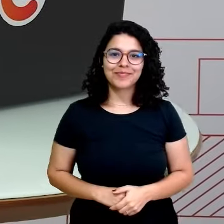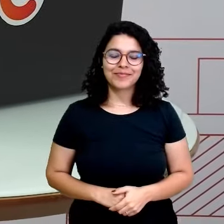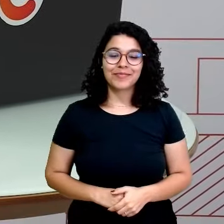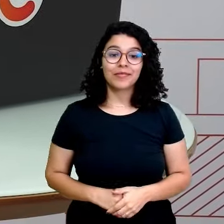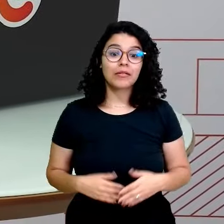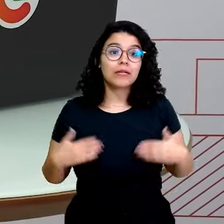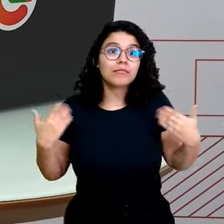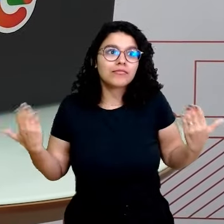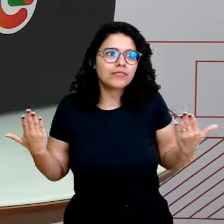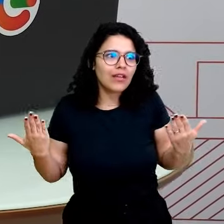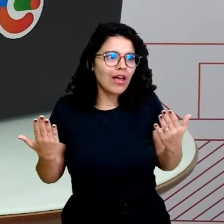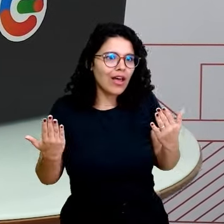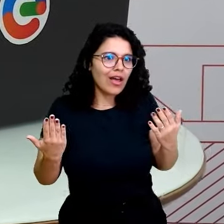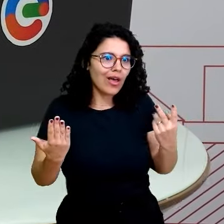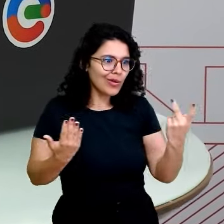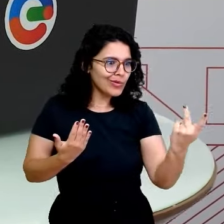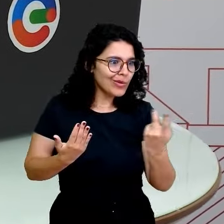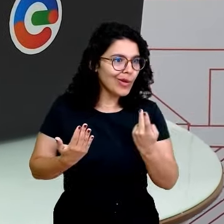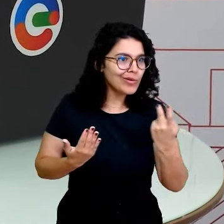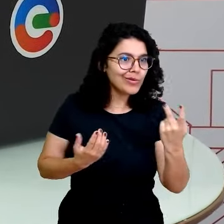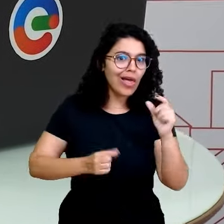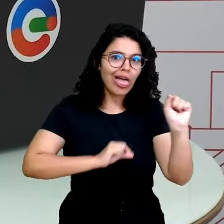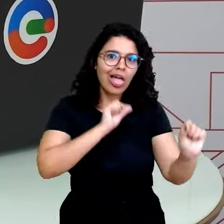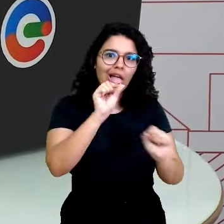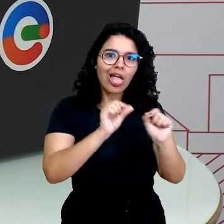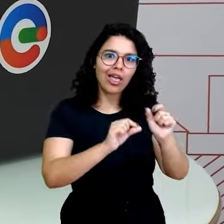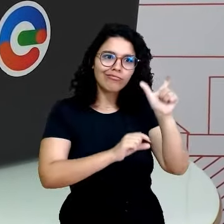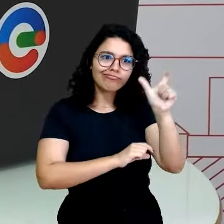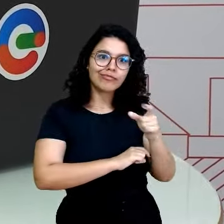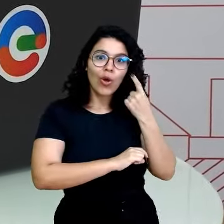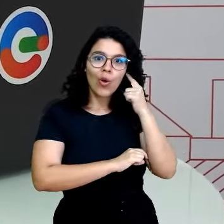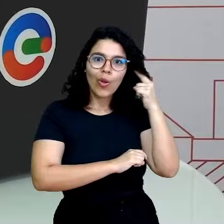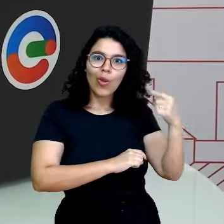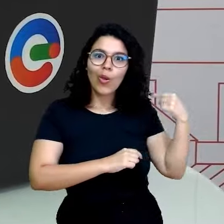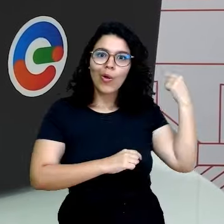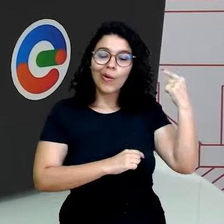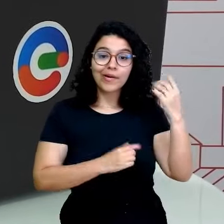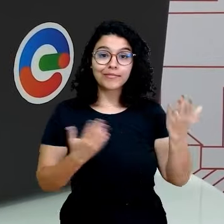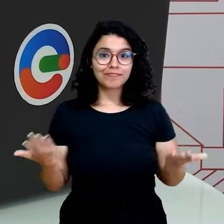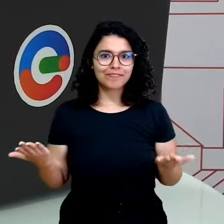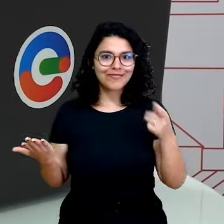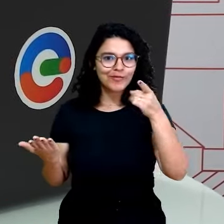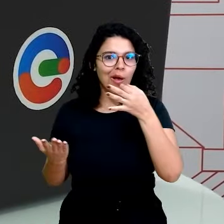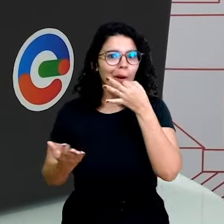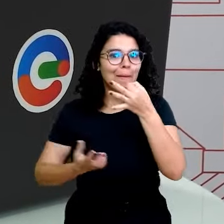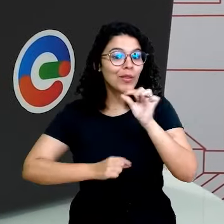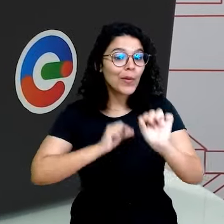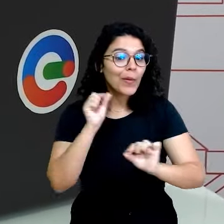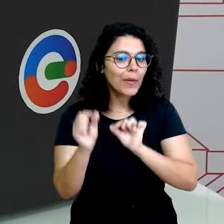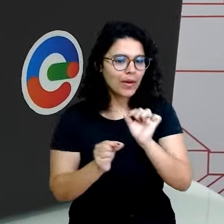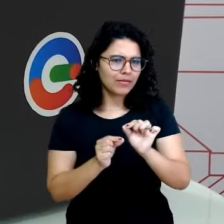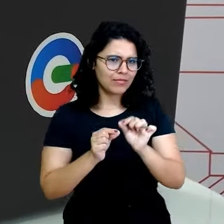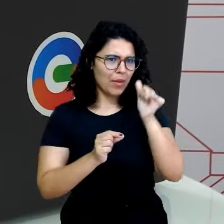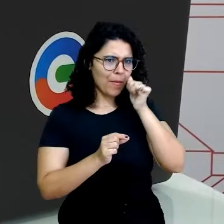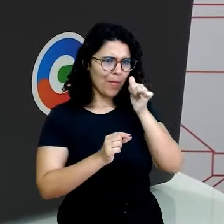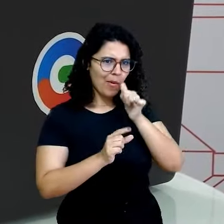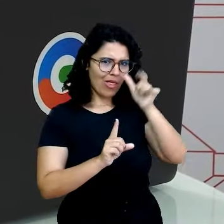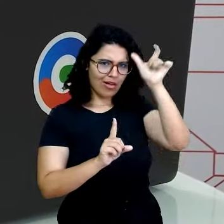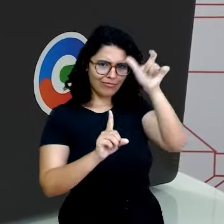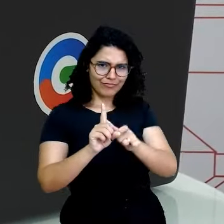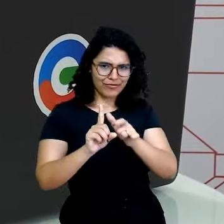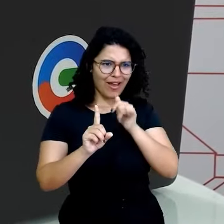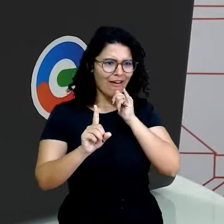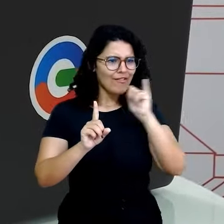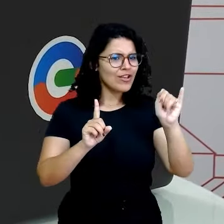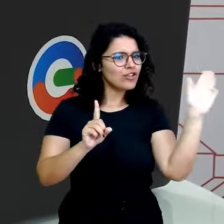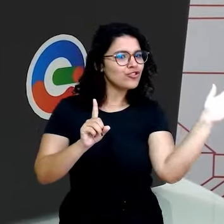Quem é o louco entre eles? E agora, o que você acha disso? Ela que mandou ele embora querendo que